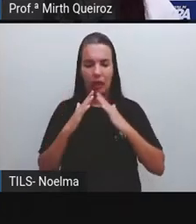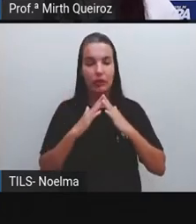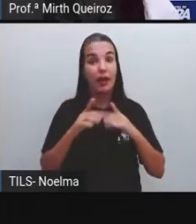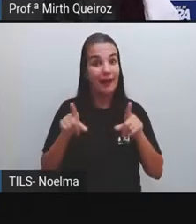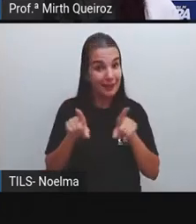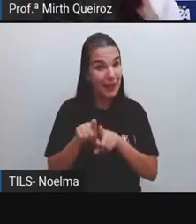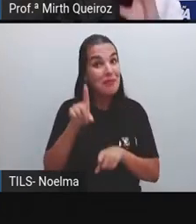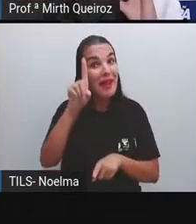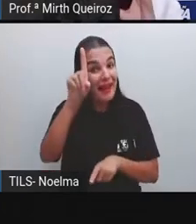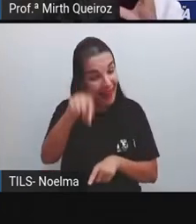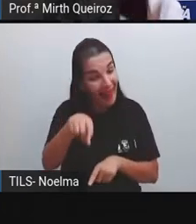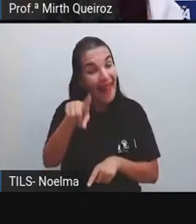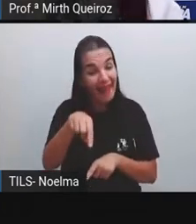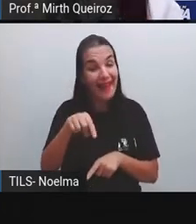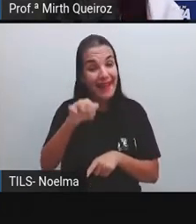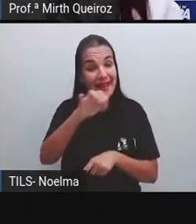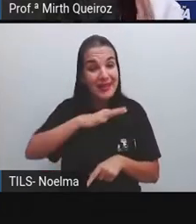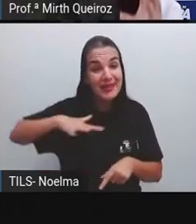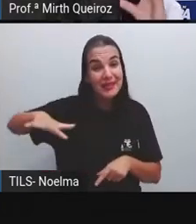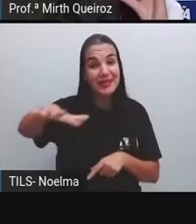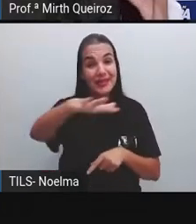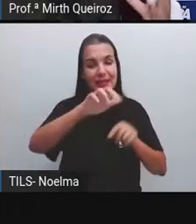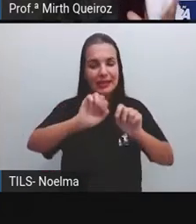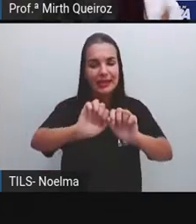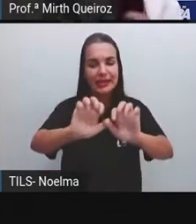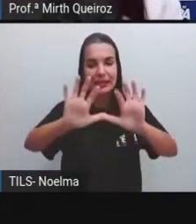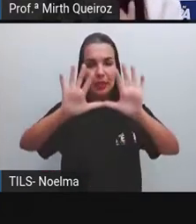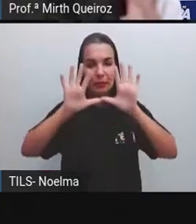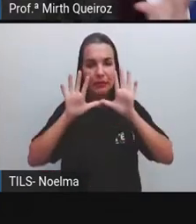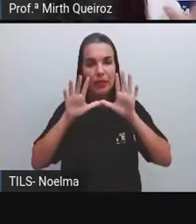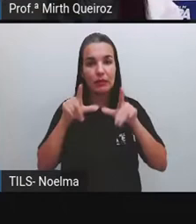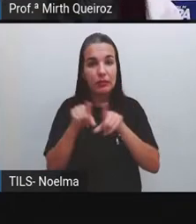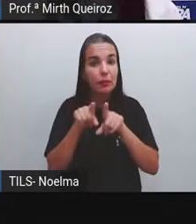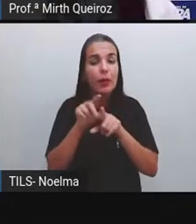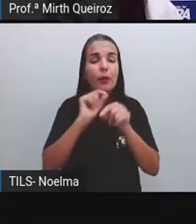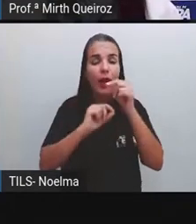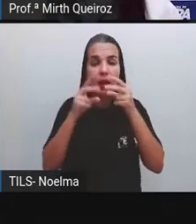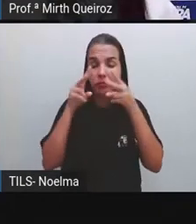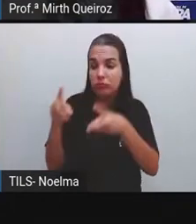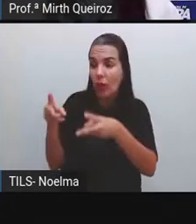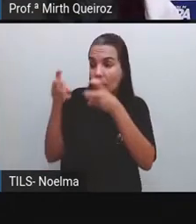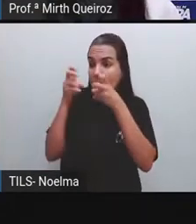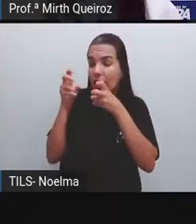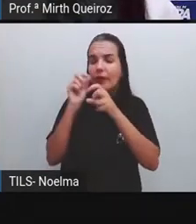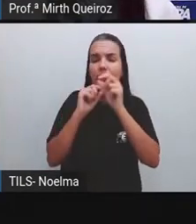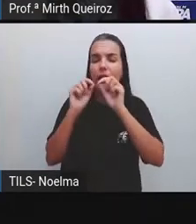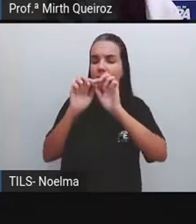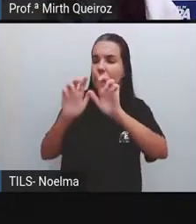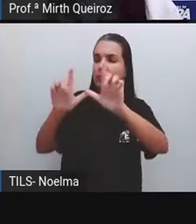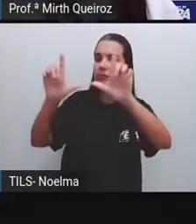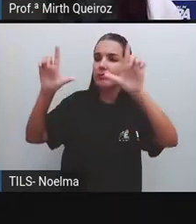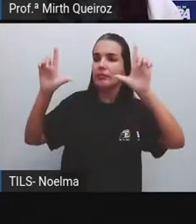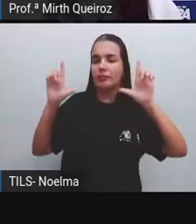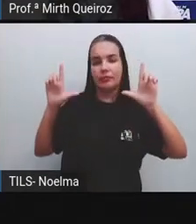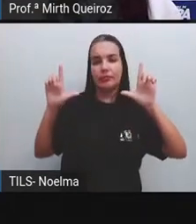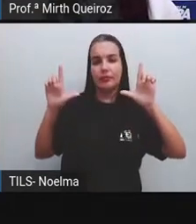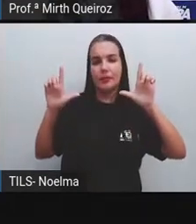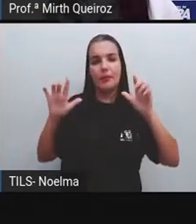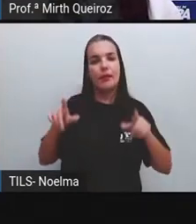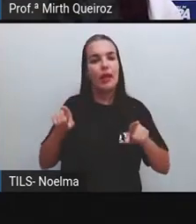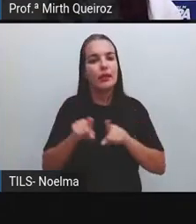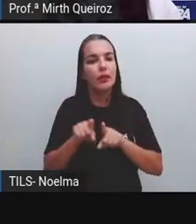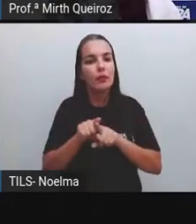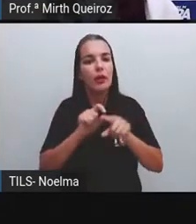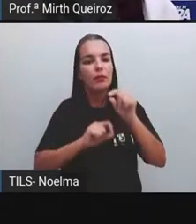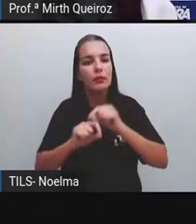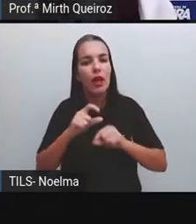Também é. E não somente a foto, mas você observar o lugar, você está observando uma paisagem. Também é. Porém, quando